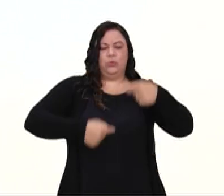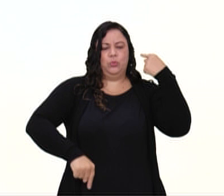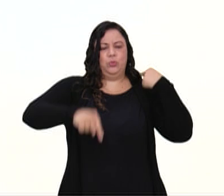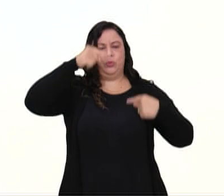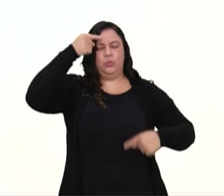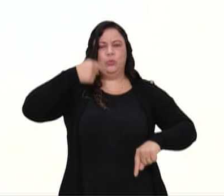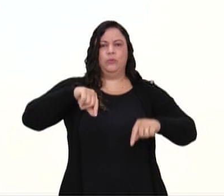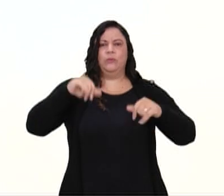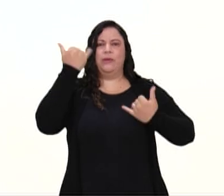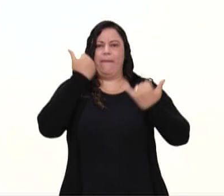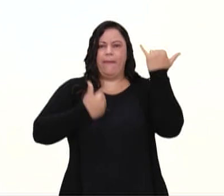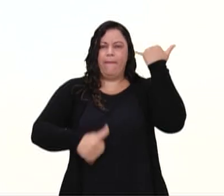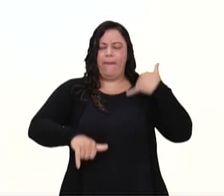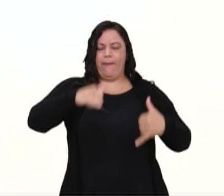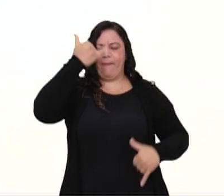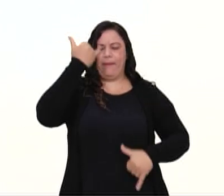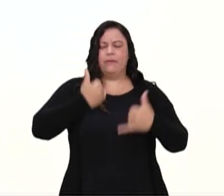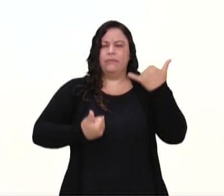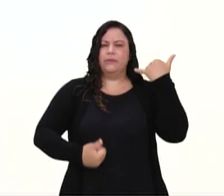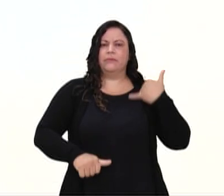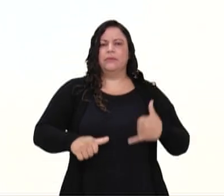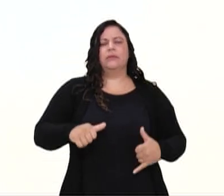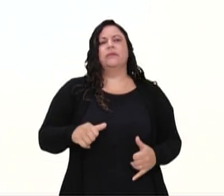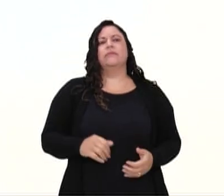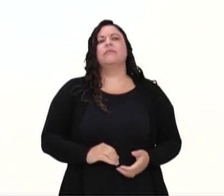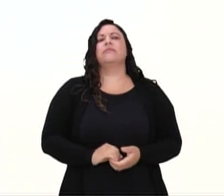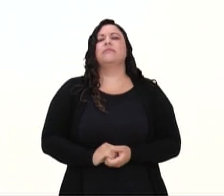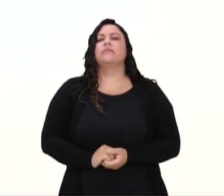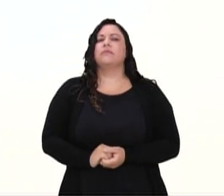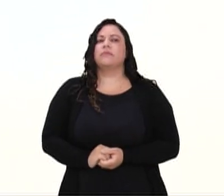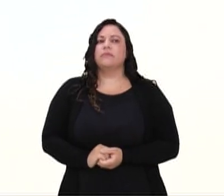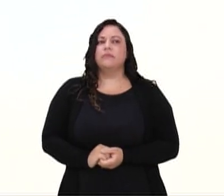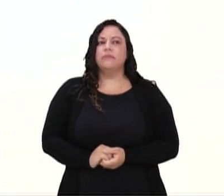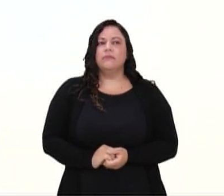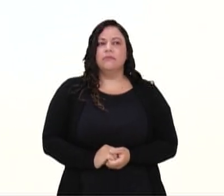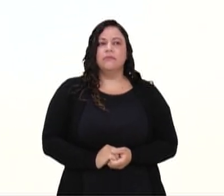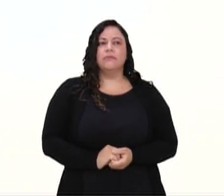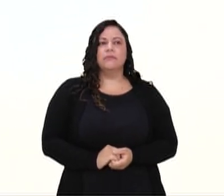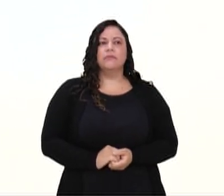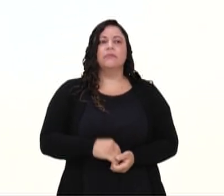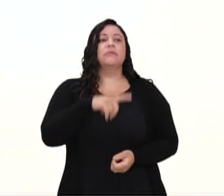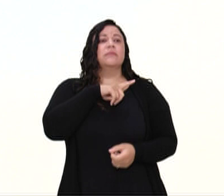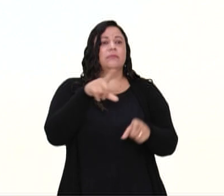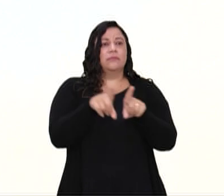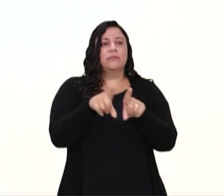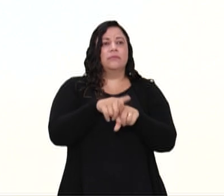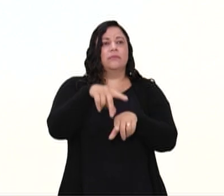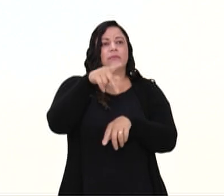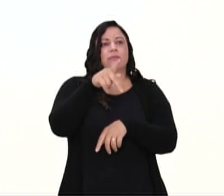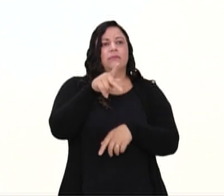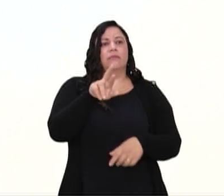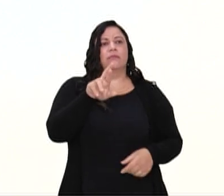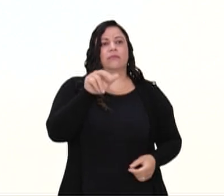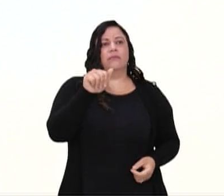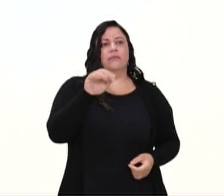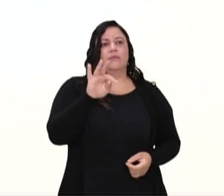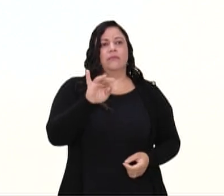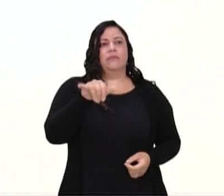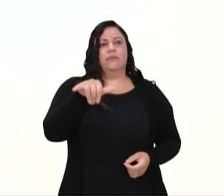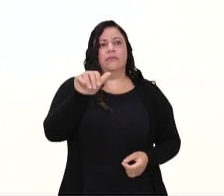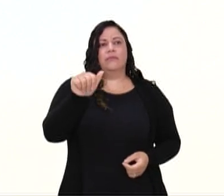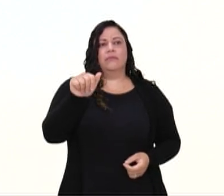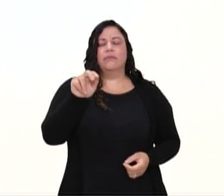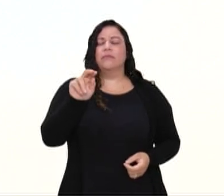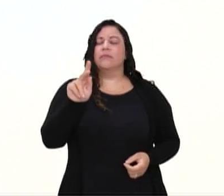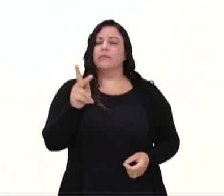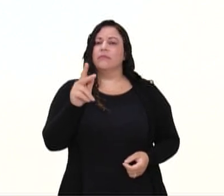vital, para depois fazer o resto da atividade. A gente tem o pratyahara, que é o quê? Você estar